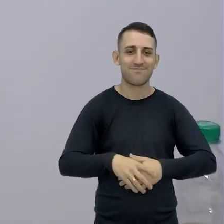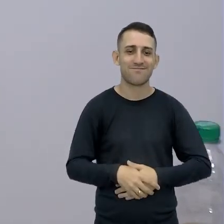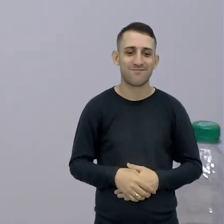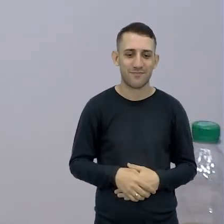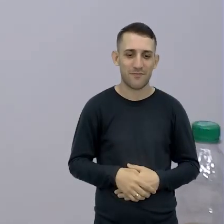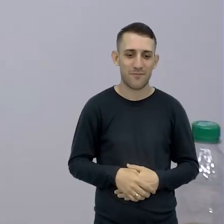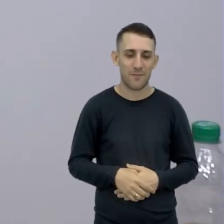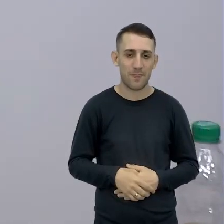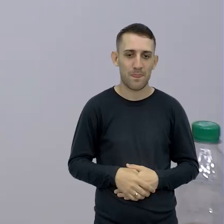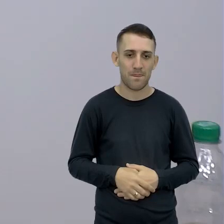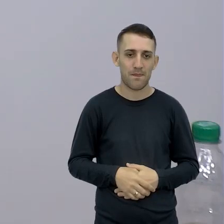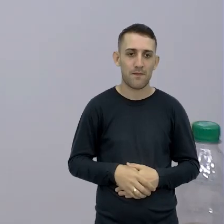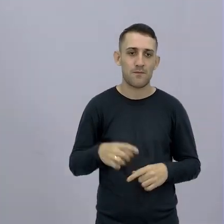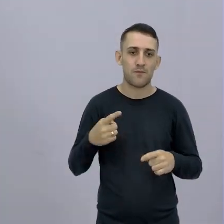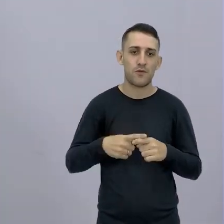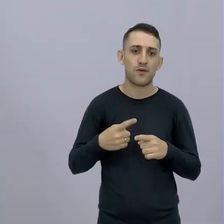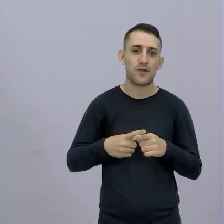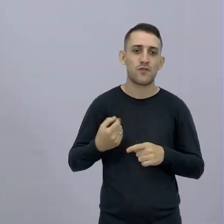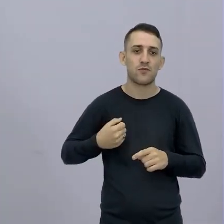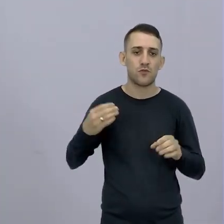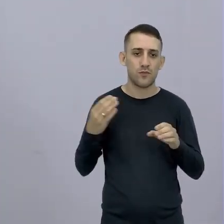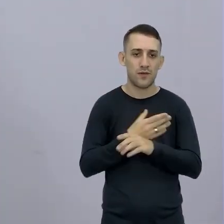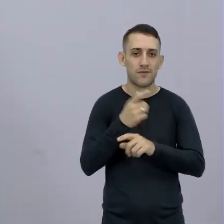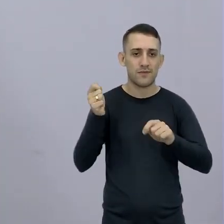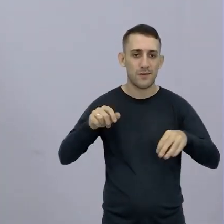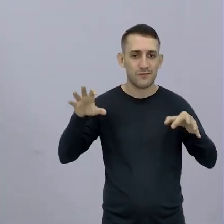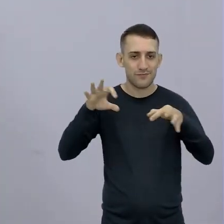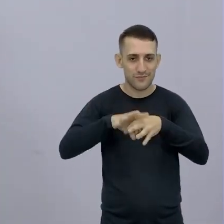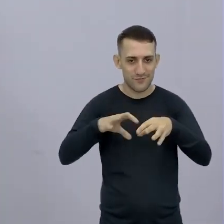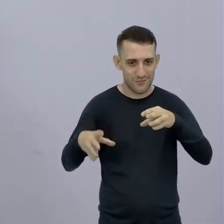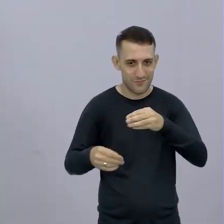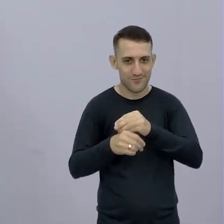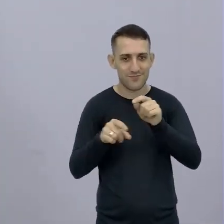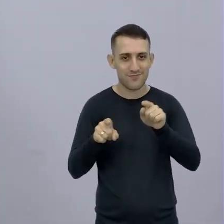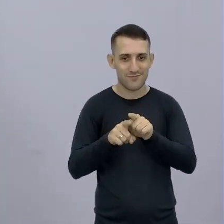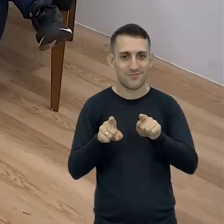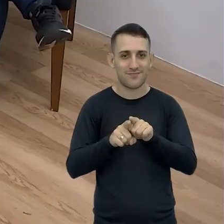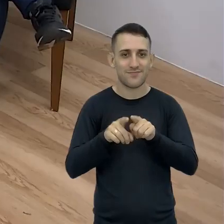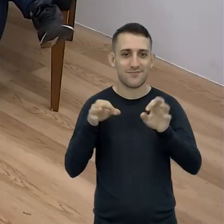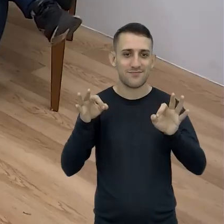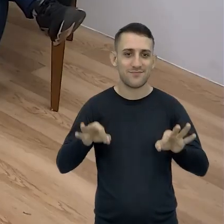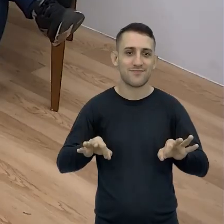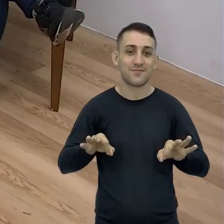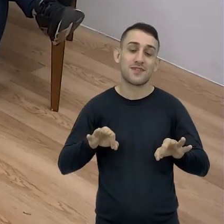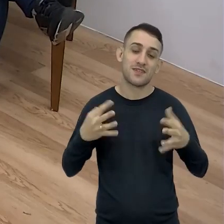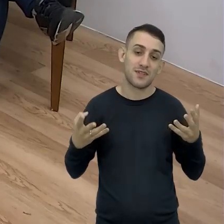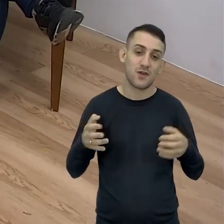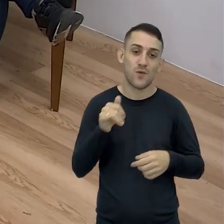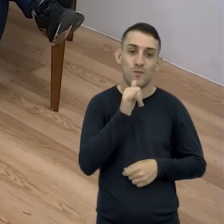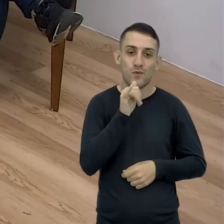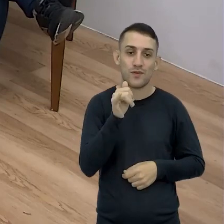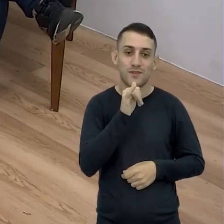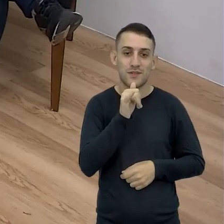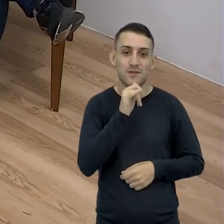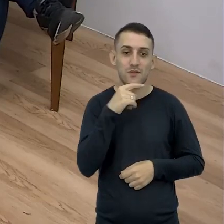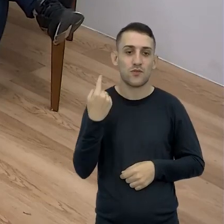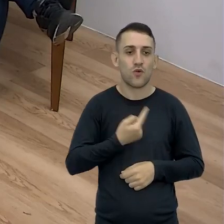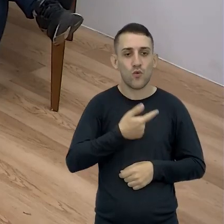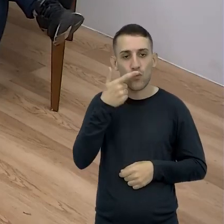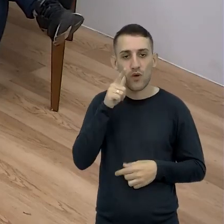ele é racional Porque aí o inteiro Faz parte dele Ou não inteiro É, exato Mas é racional Mas é isso, gente Então Para